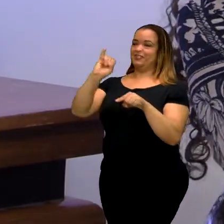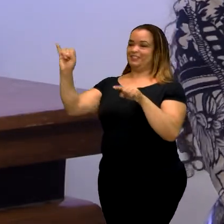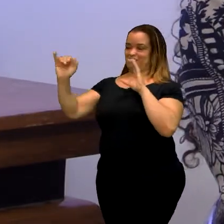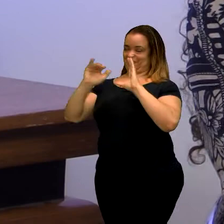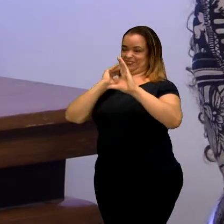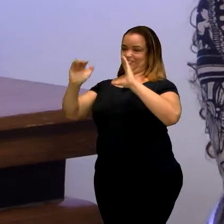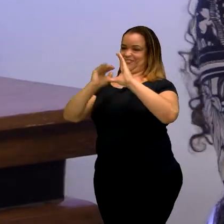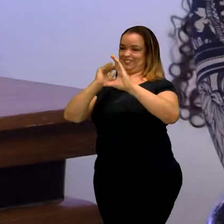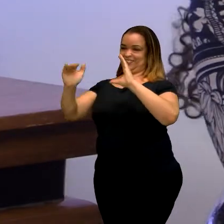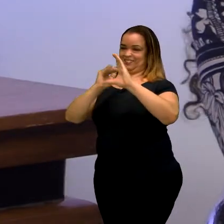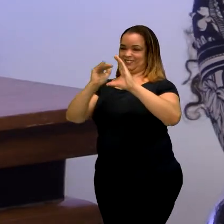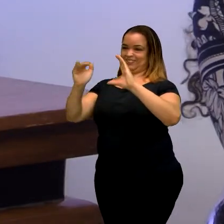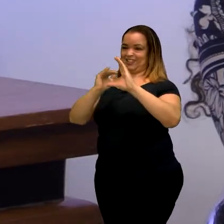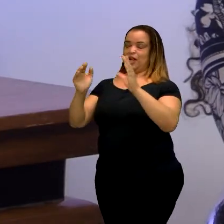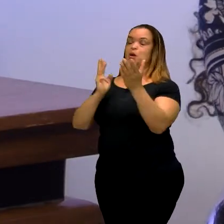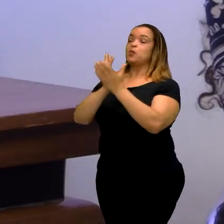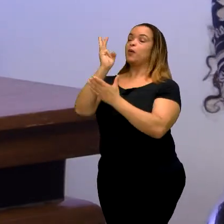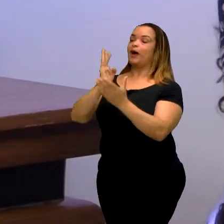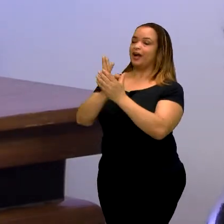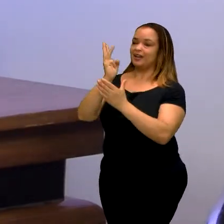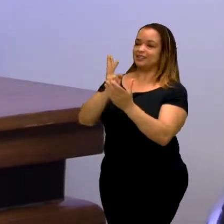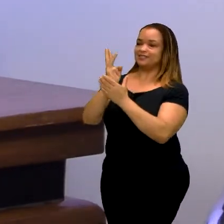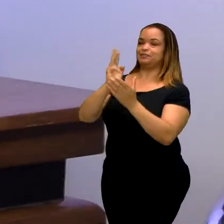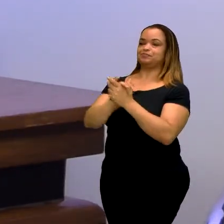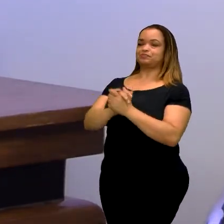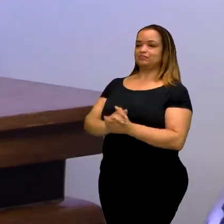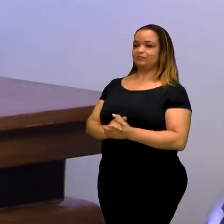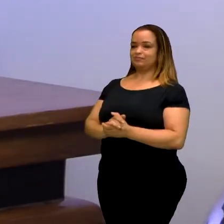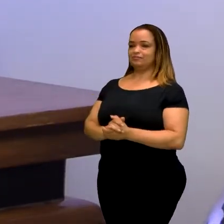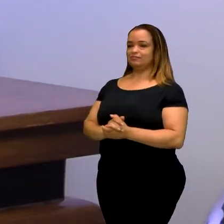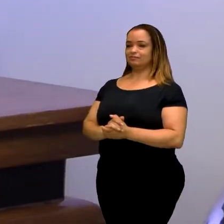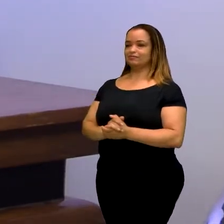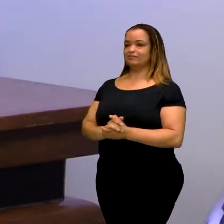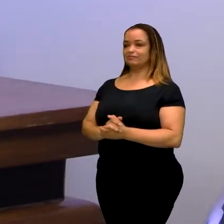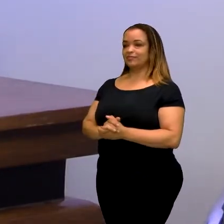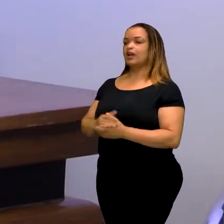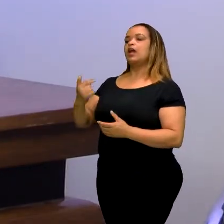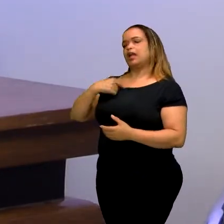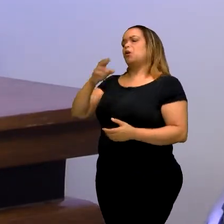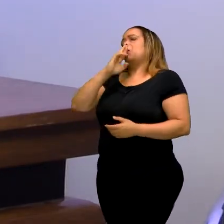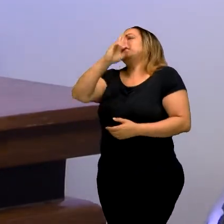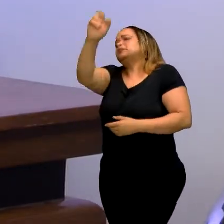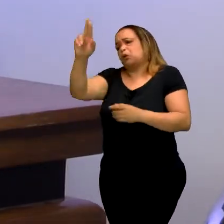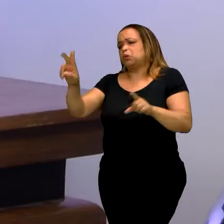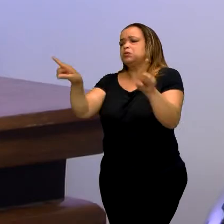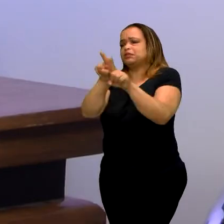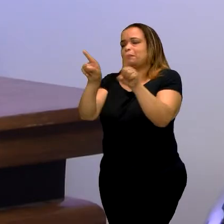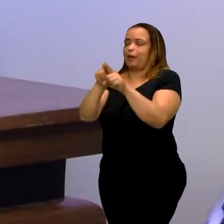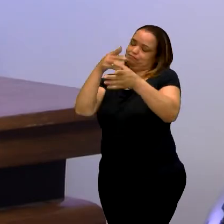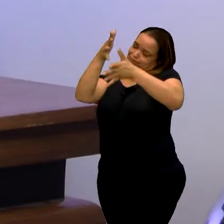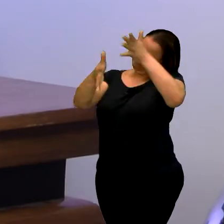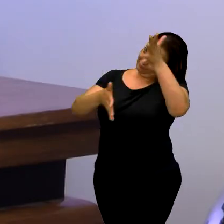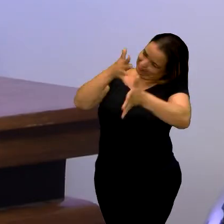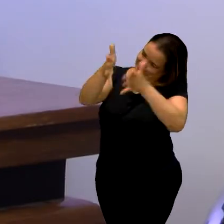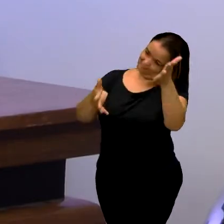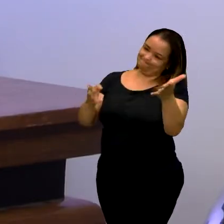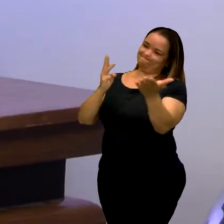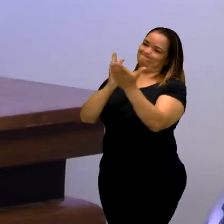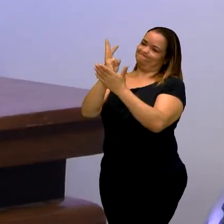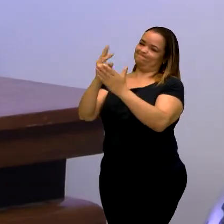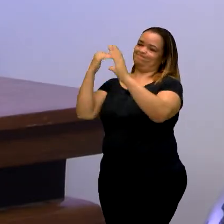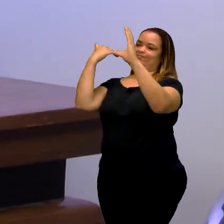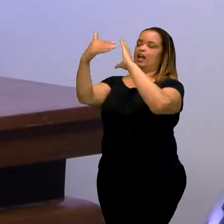através do WhatsApp, assim. E aí, eu respondo também em língua de sinais, através do WhatsApp.